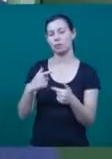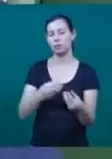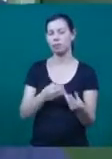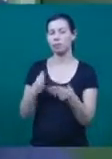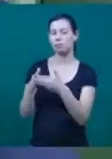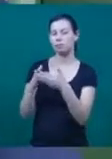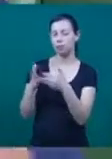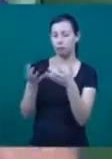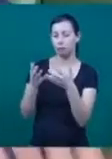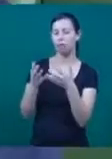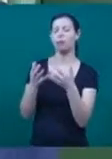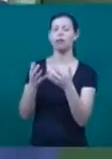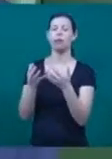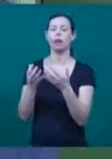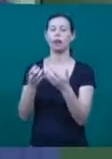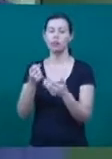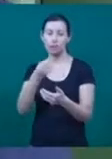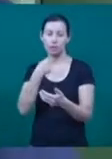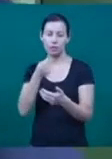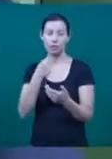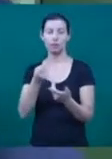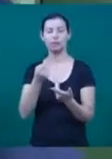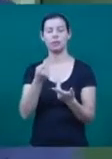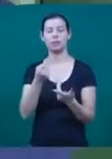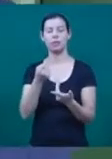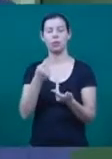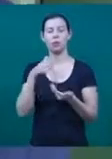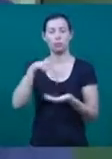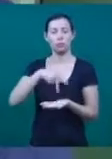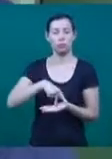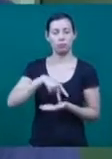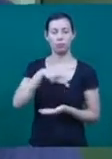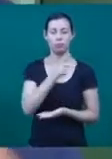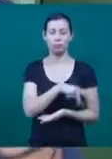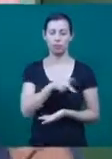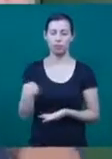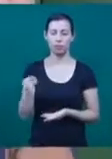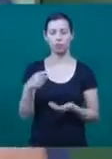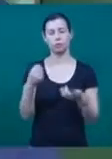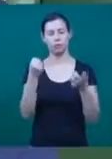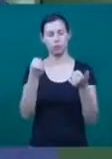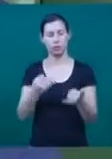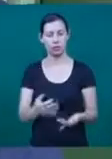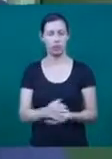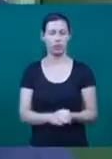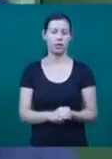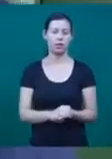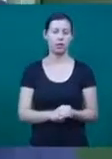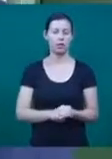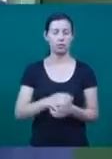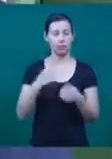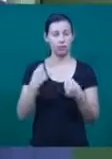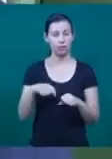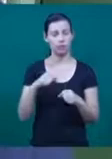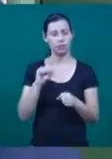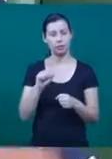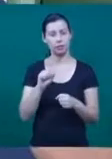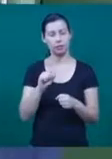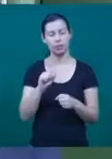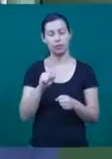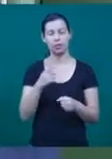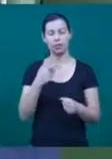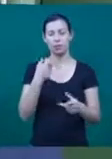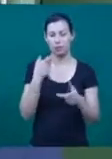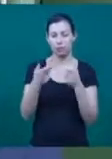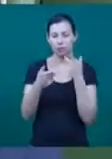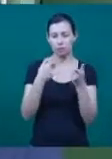empresa, ou uma frente de sala de aula, a gente ter esse poder de dicção, de conseguir transmitir as palavras certas, na hora certa, para quem está